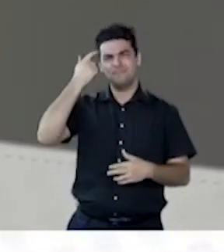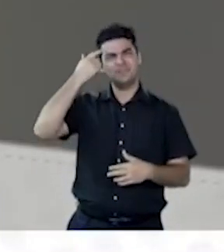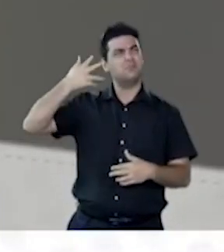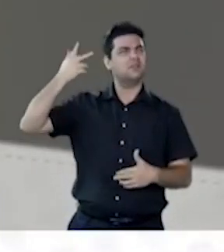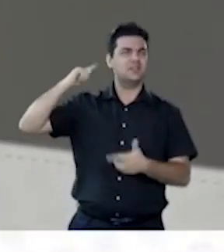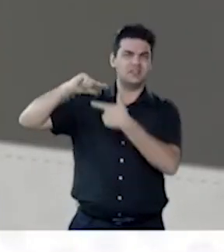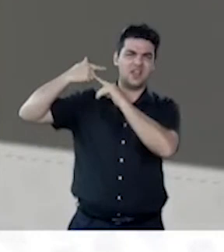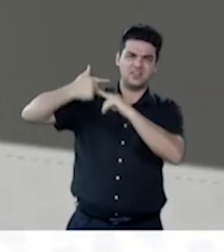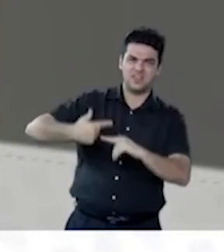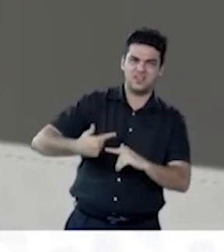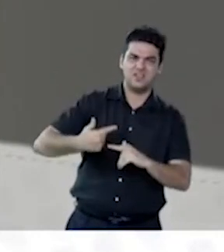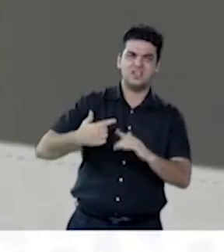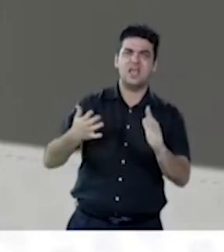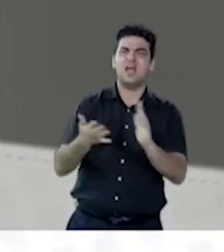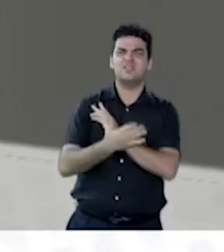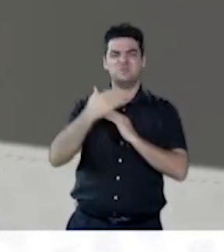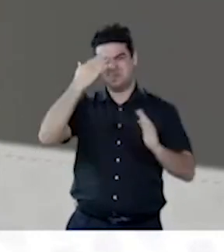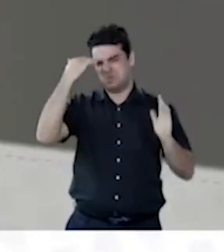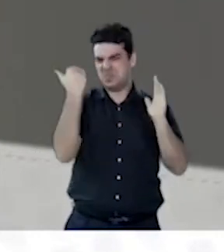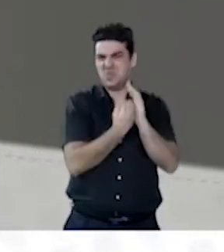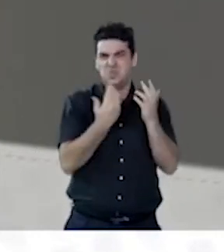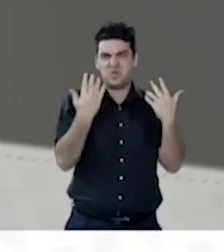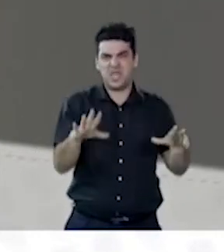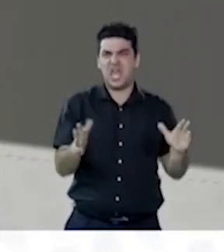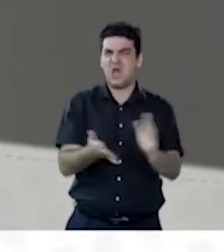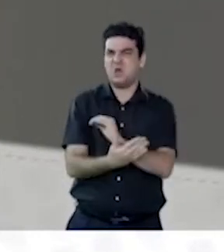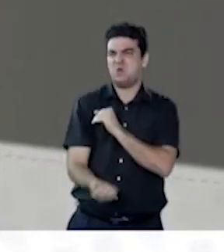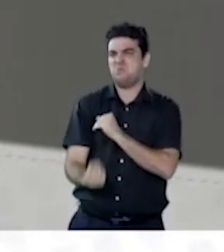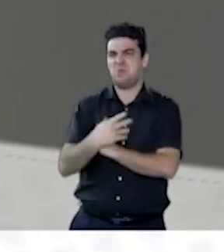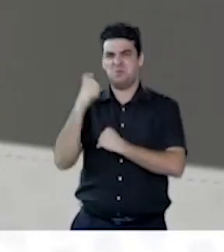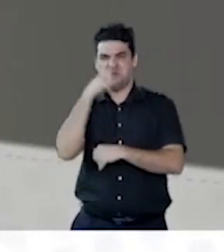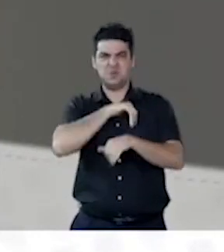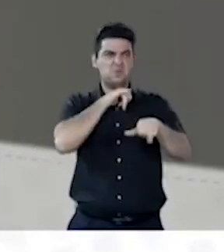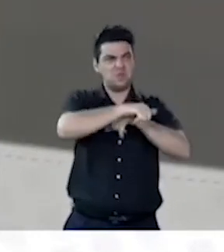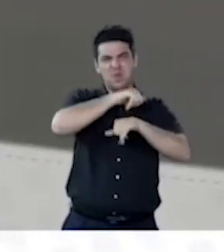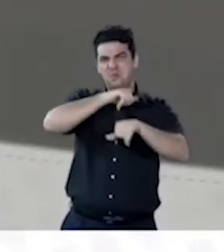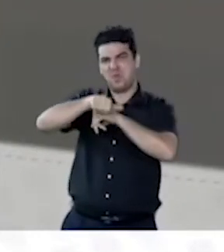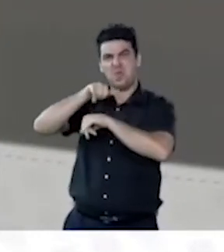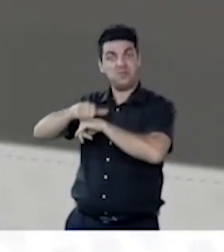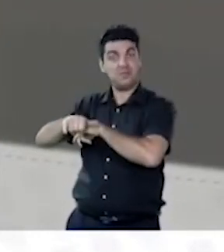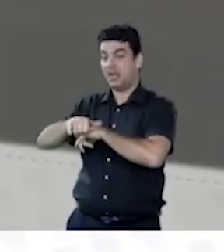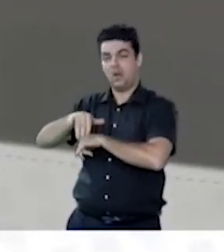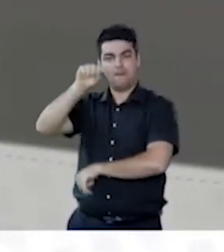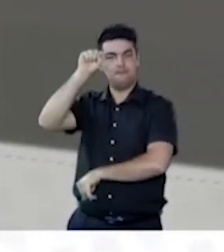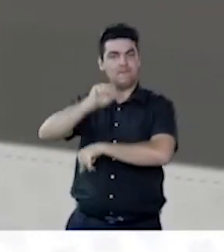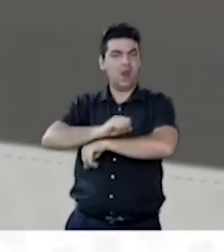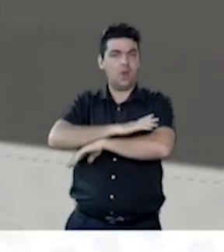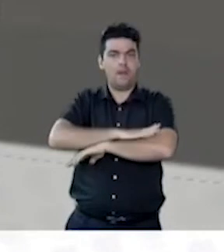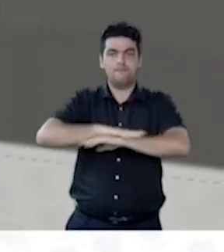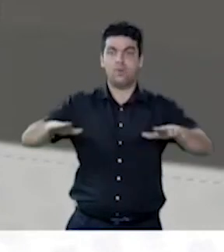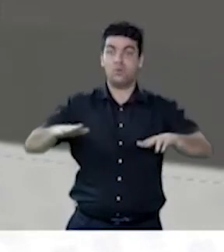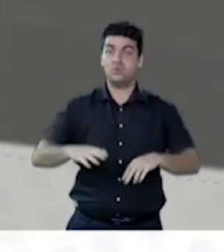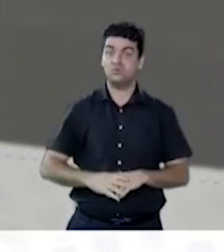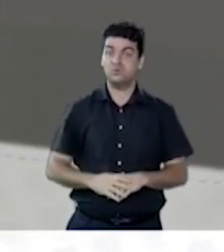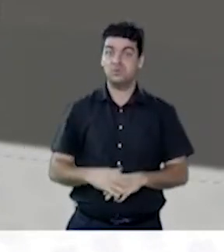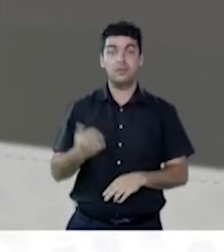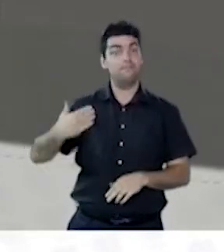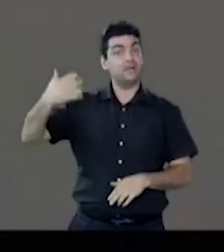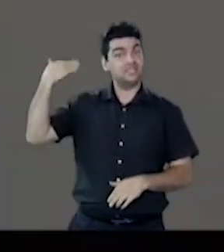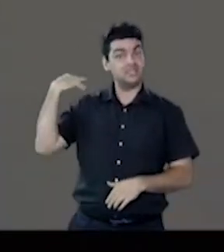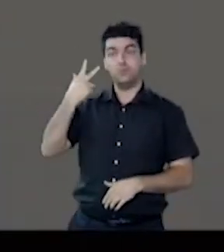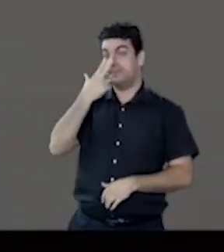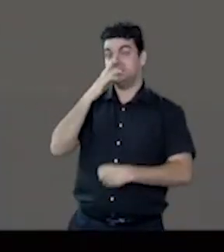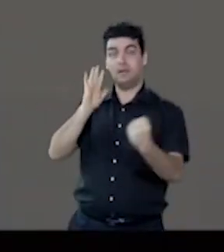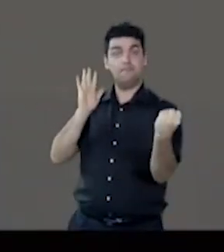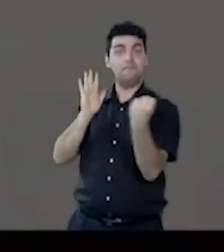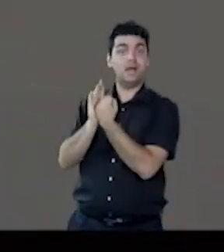de quebras da legalidade, de golpes e de quarteladas que marcaram a história do Brasil, que